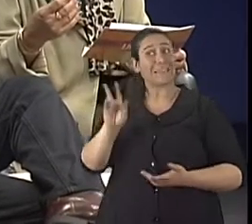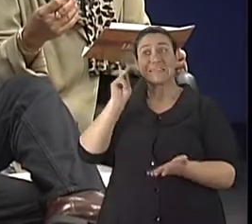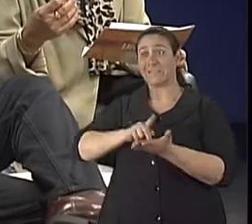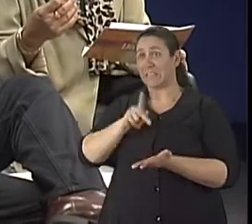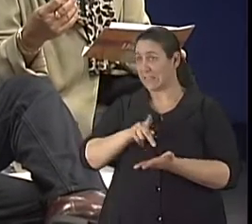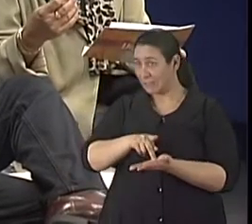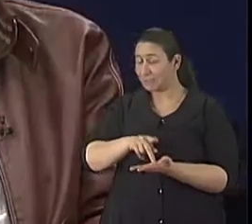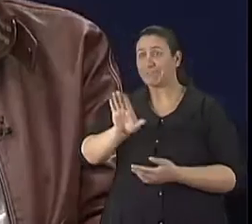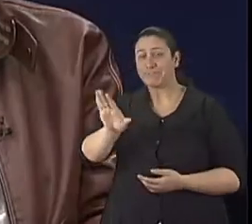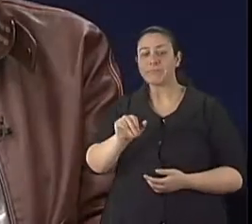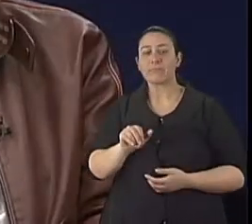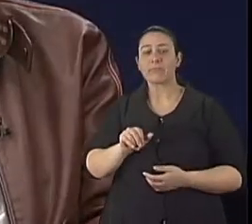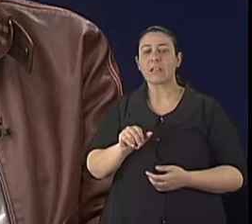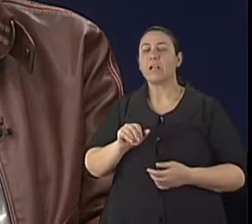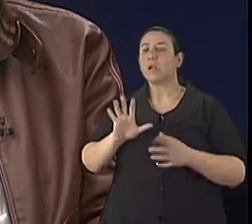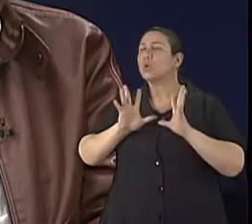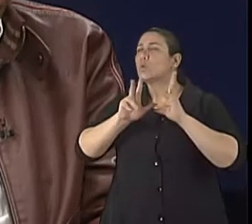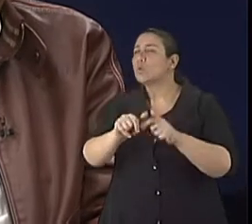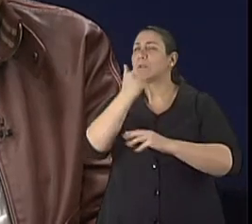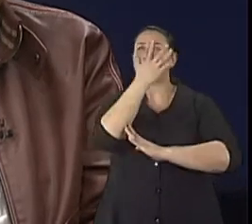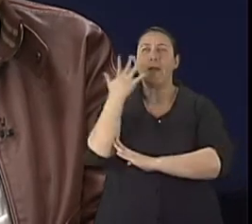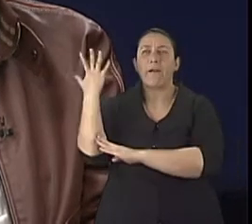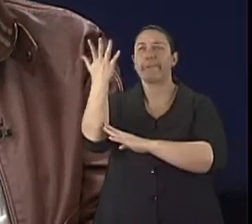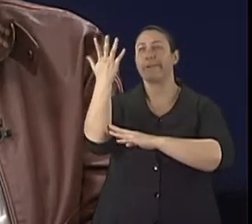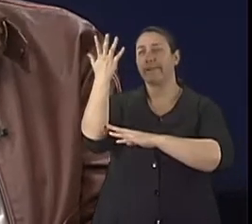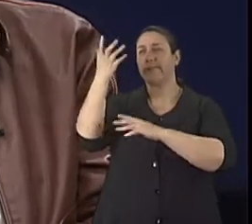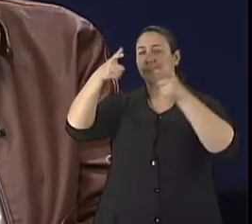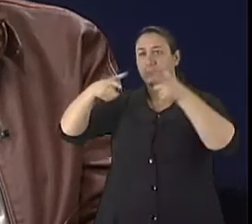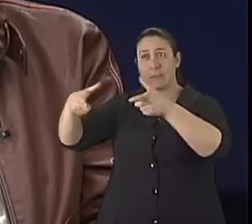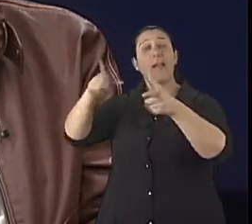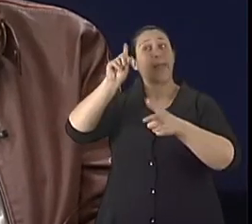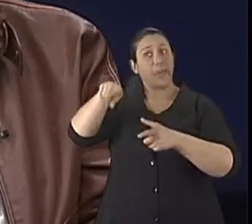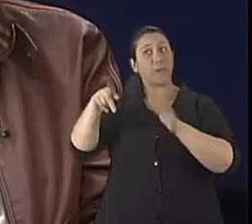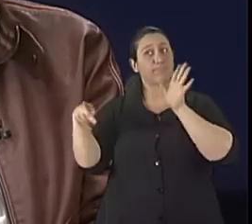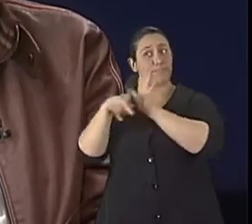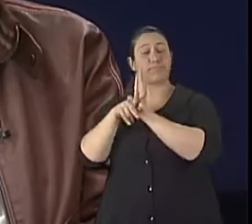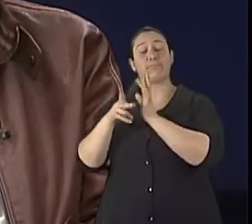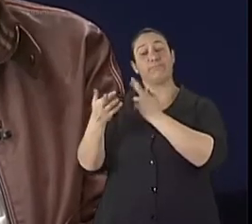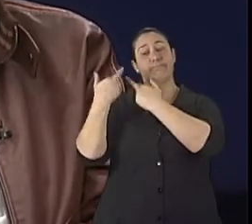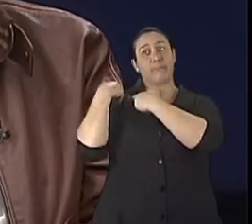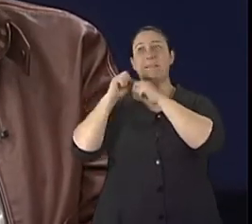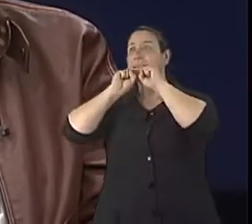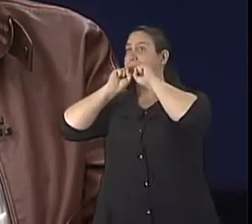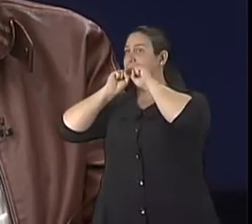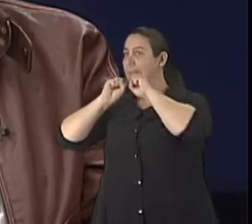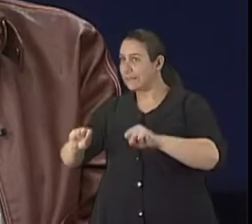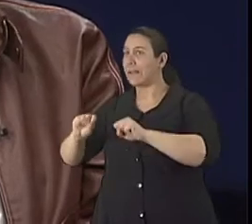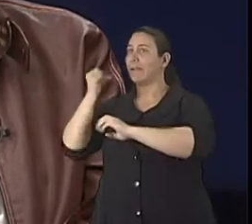o que acontece é assim, toda a questão de arborização de Porto Alegre se trata com a Secretaria do Meio Ambiente, que a ESMAM.